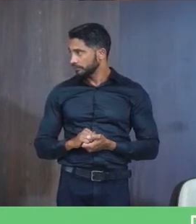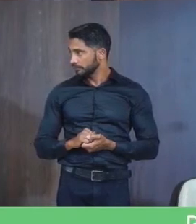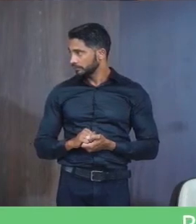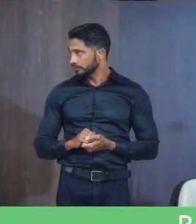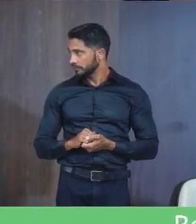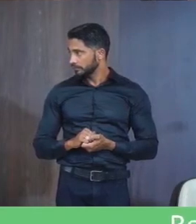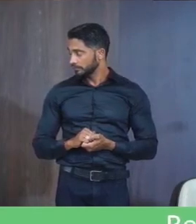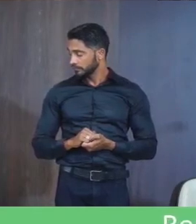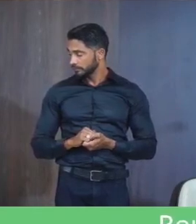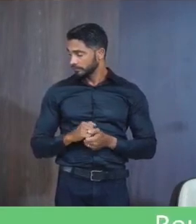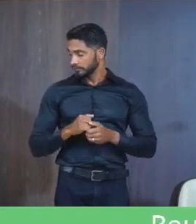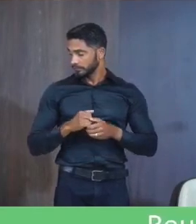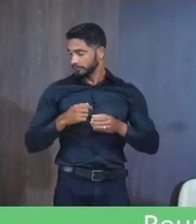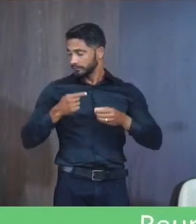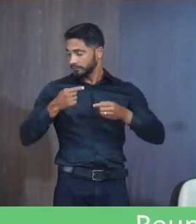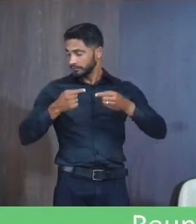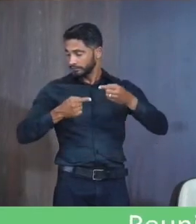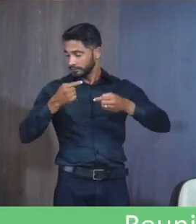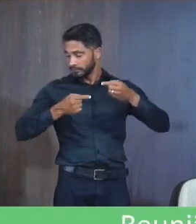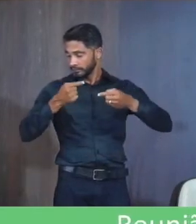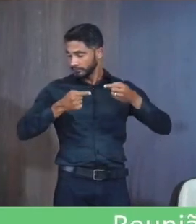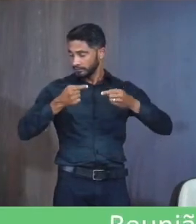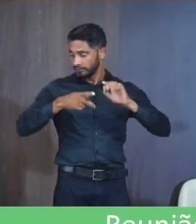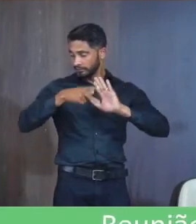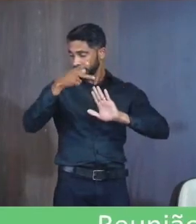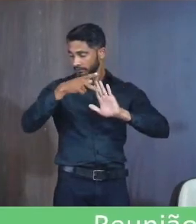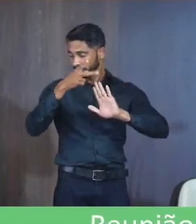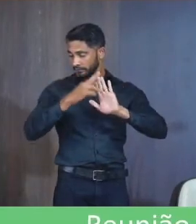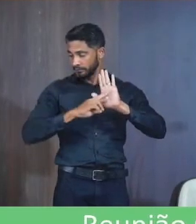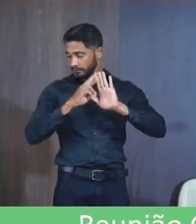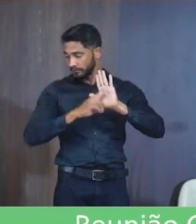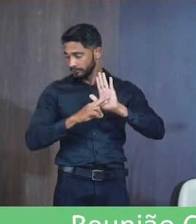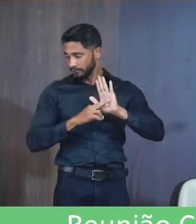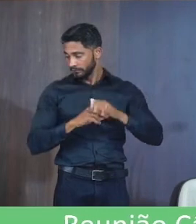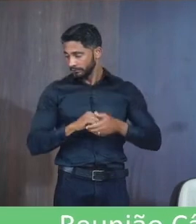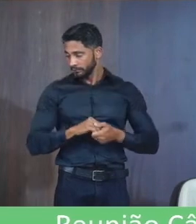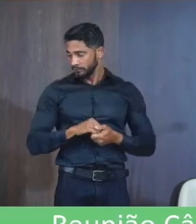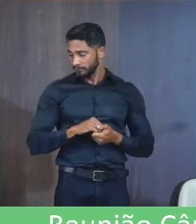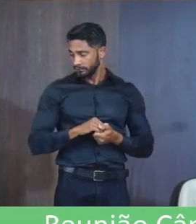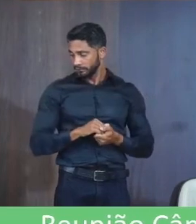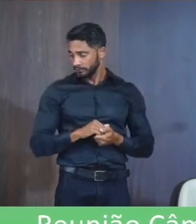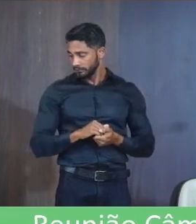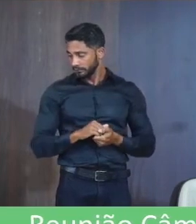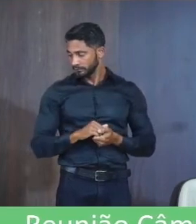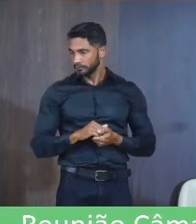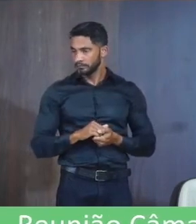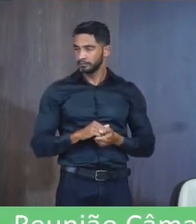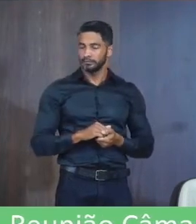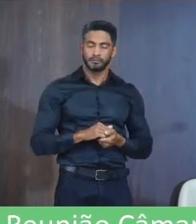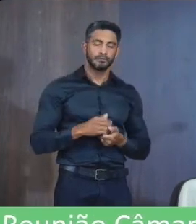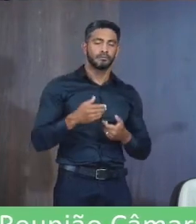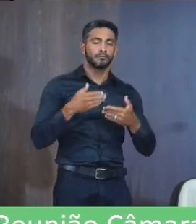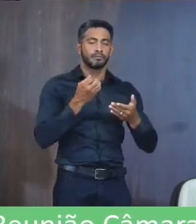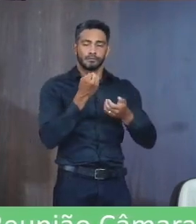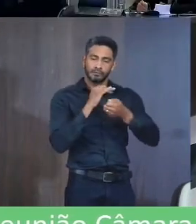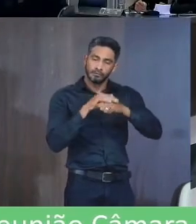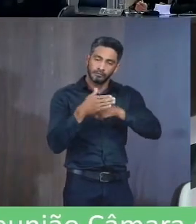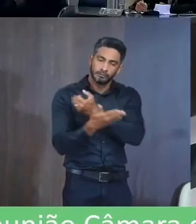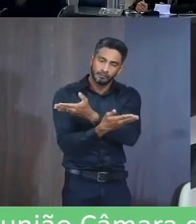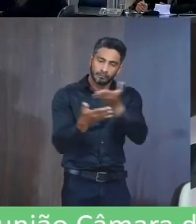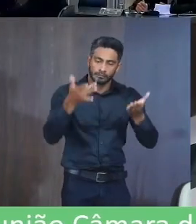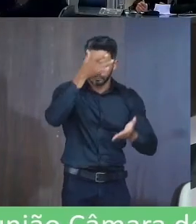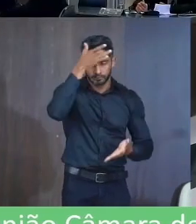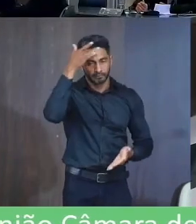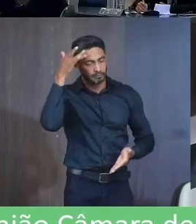Projeto de Resolução Está em discussão Em primeiro turno Essa palavra Senhor Presidente Senhor Presidente Novos colegas Público